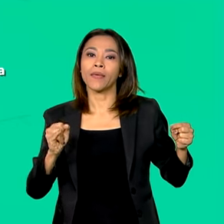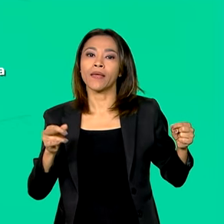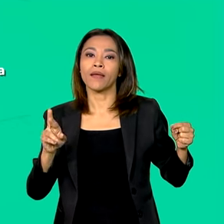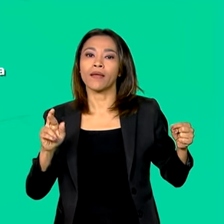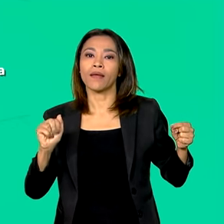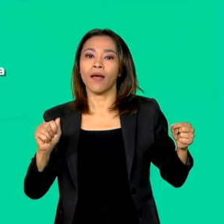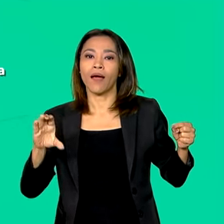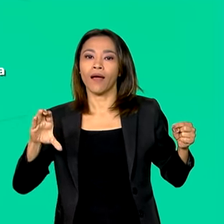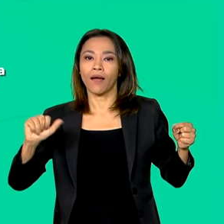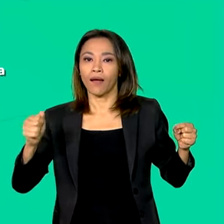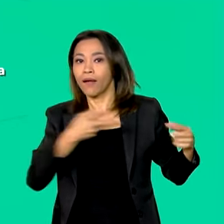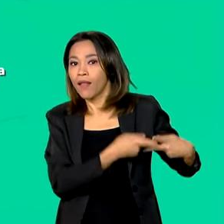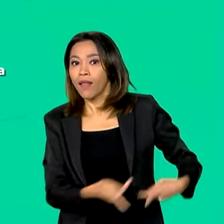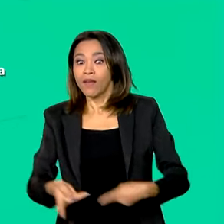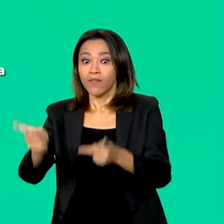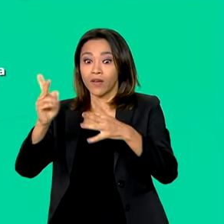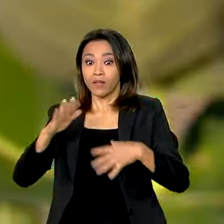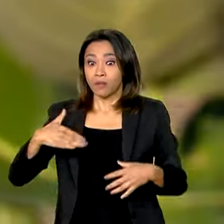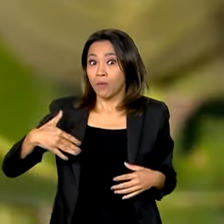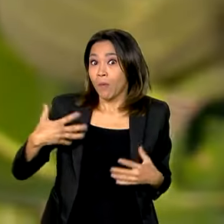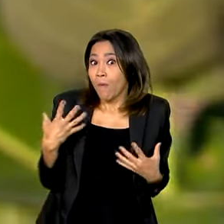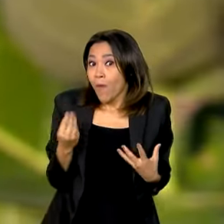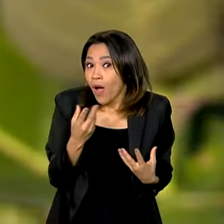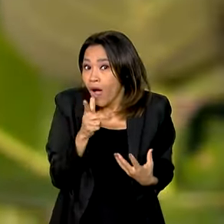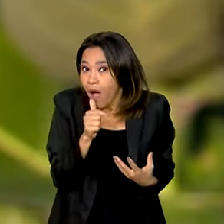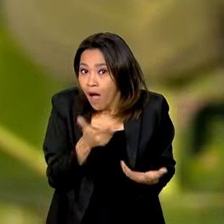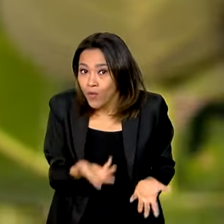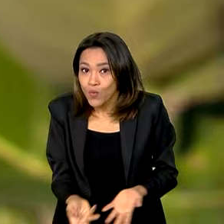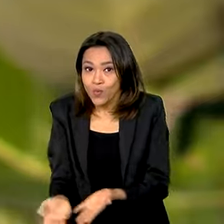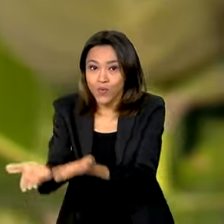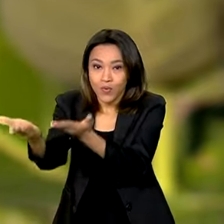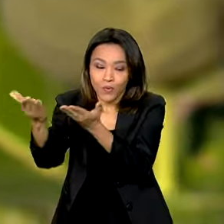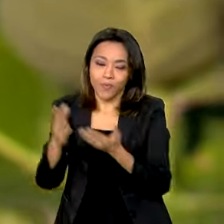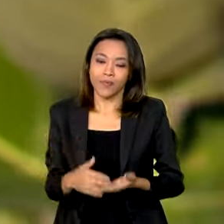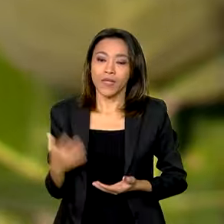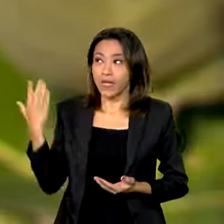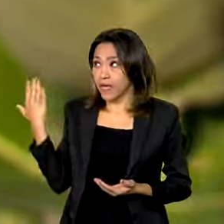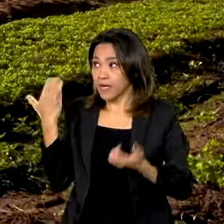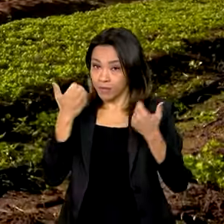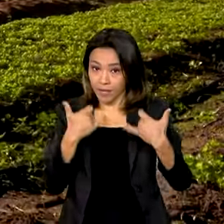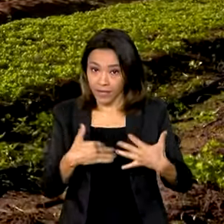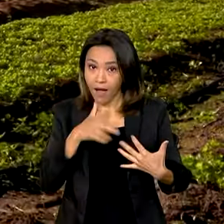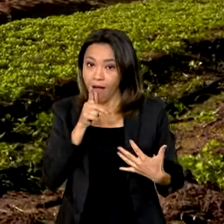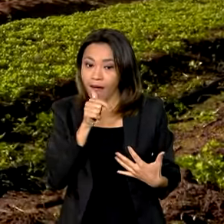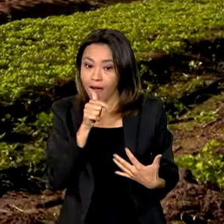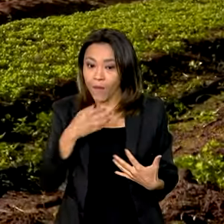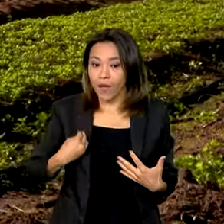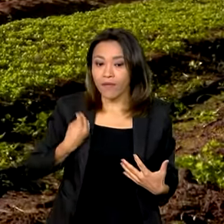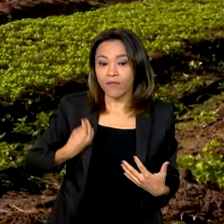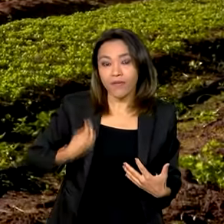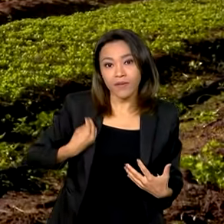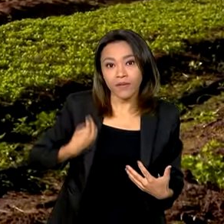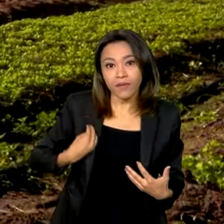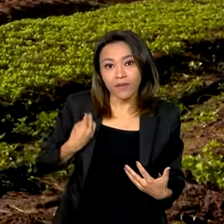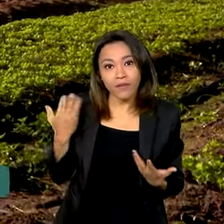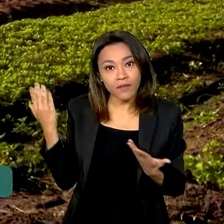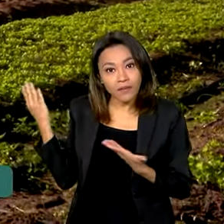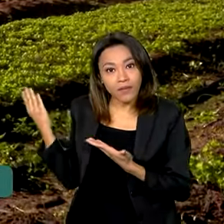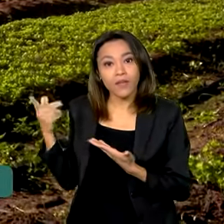280 mil alagoanos. A água é vida, né? E a gente depende da água. E hoje a gente